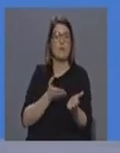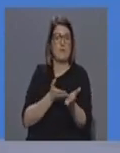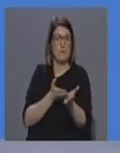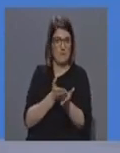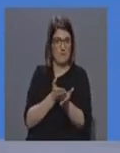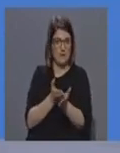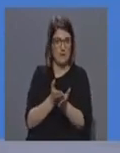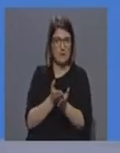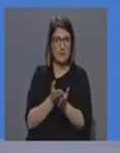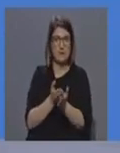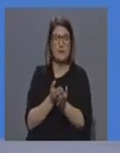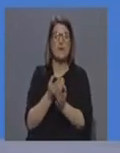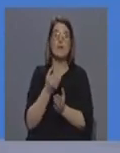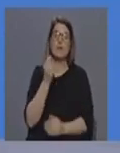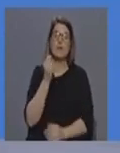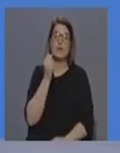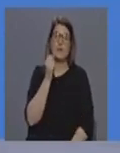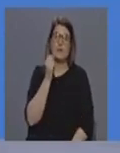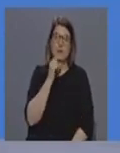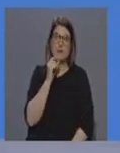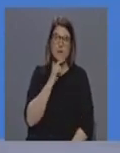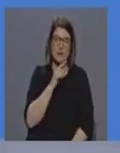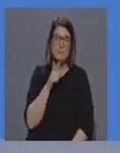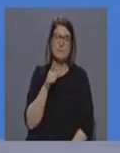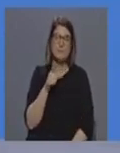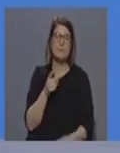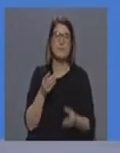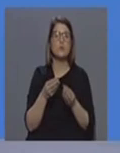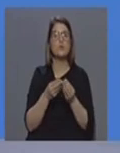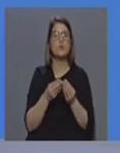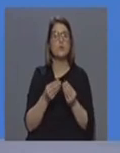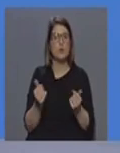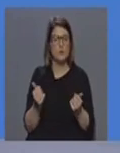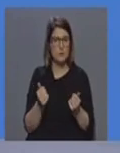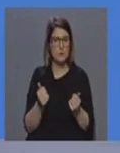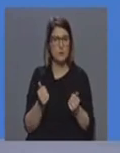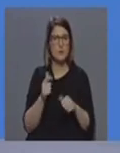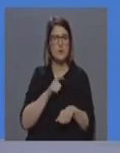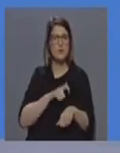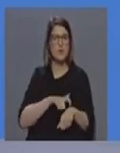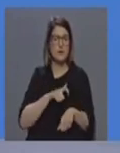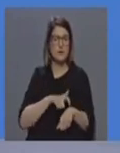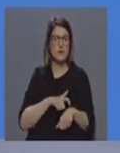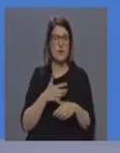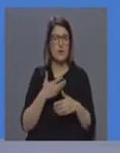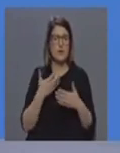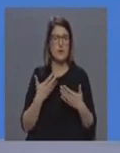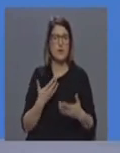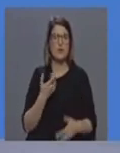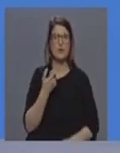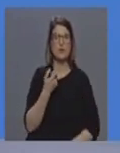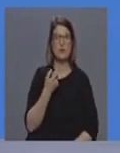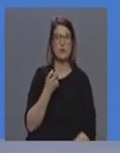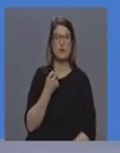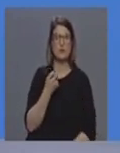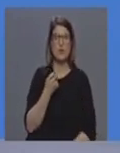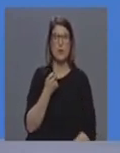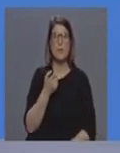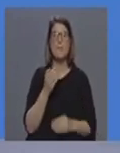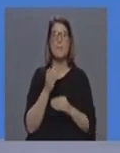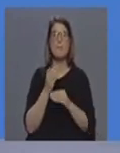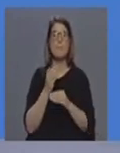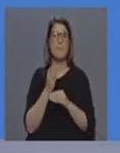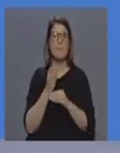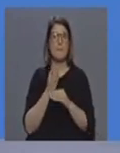temos uma capacidade de resposta que está neste momento um bocadinho acima da média